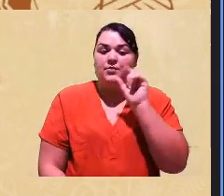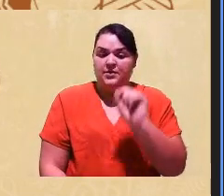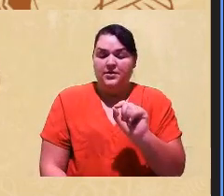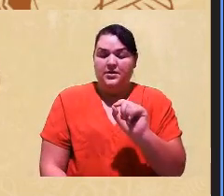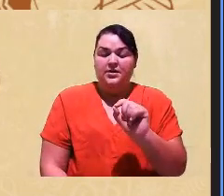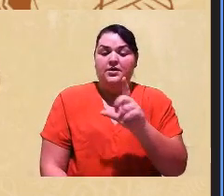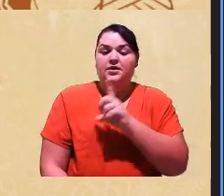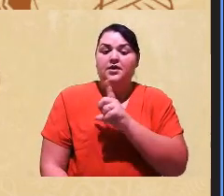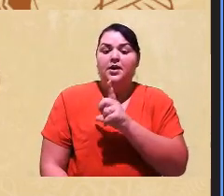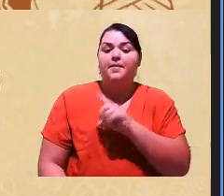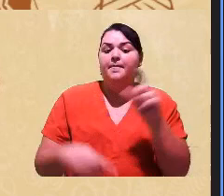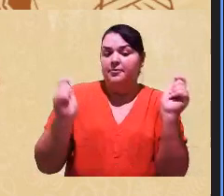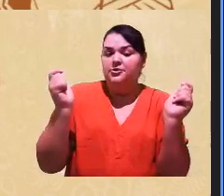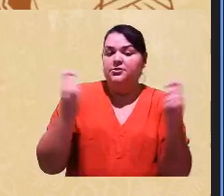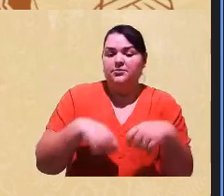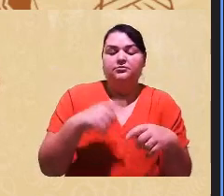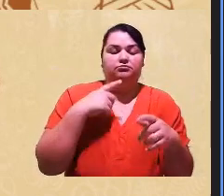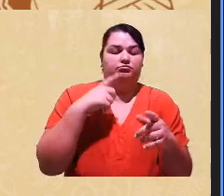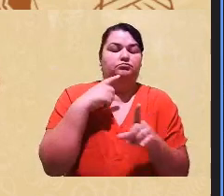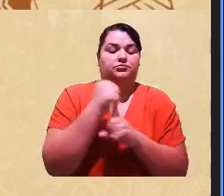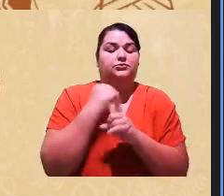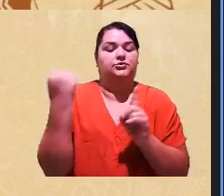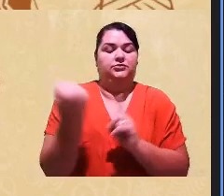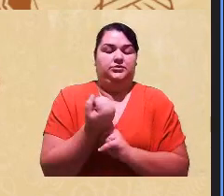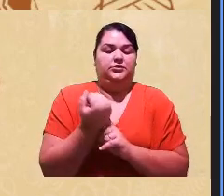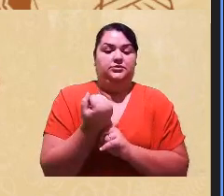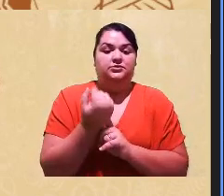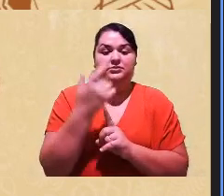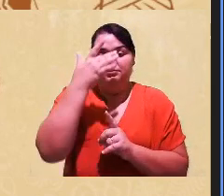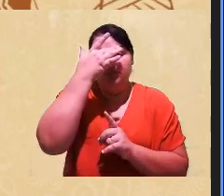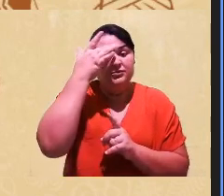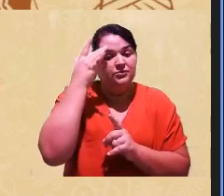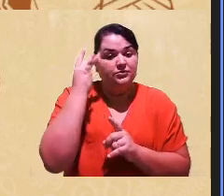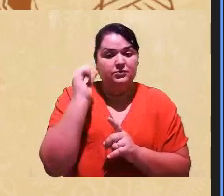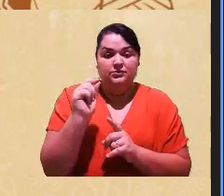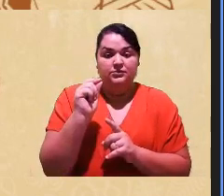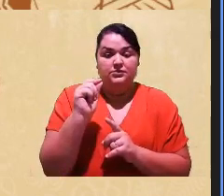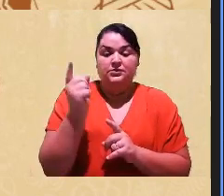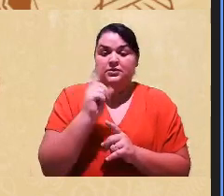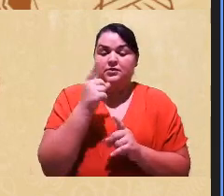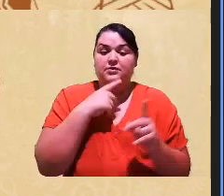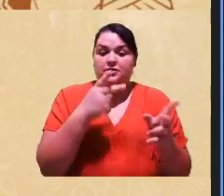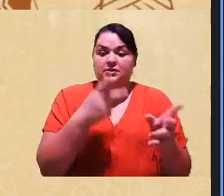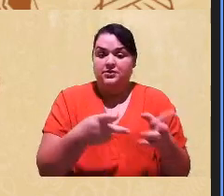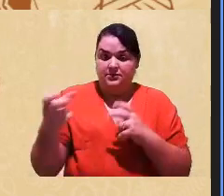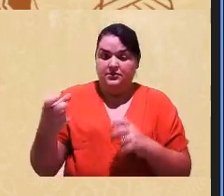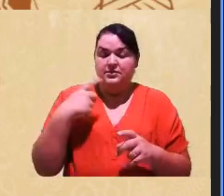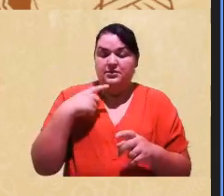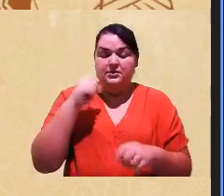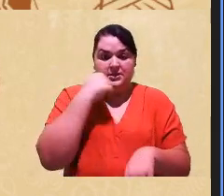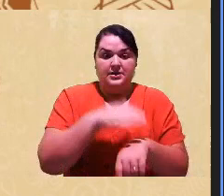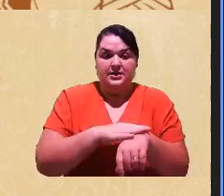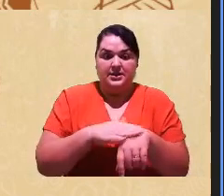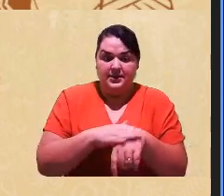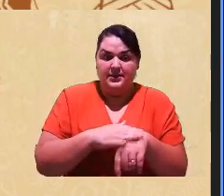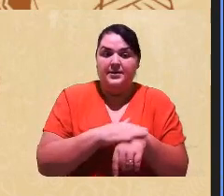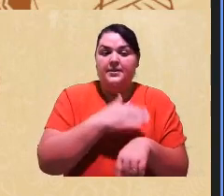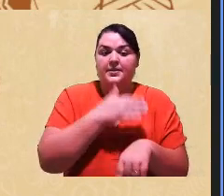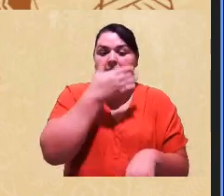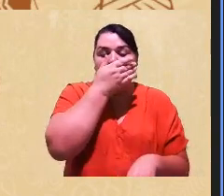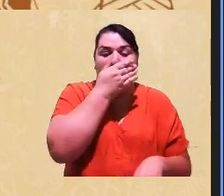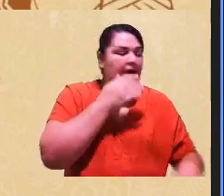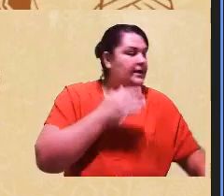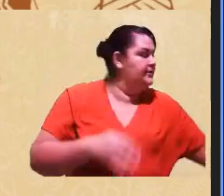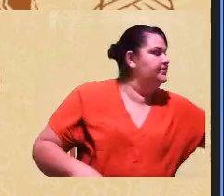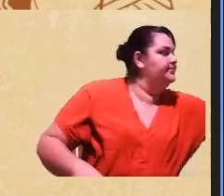possibilitado nessa sociedade, que as pessoas que não se identificam como sendo negras, do ponto de vista do fenótipo,